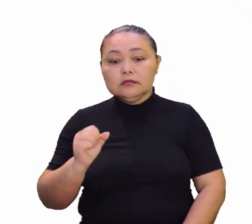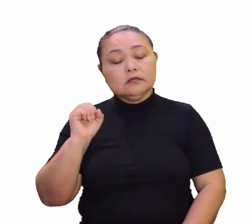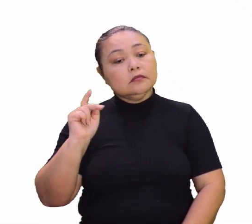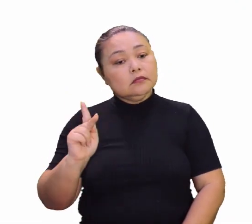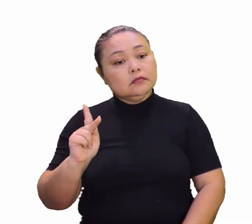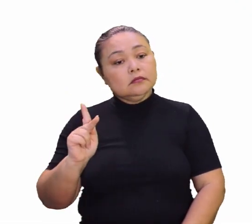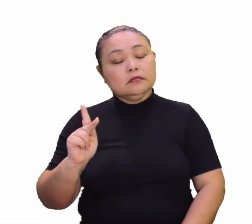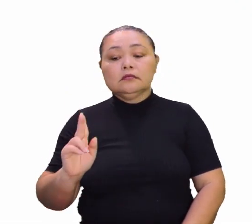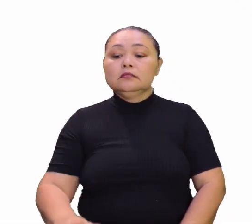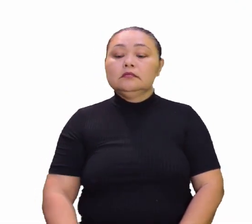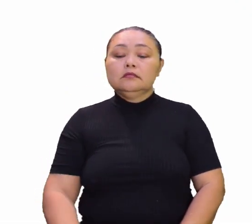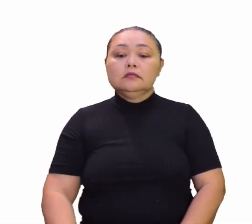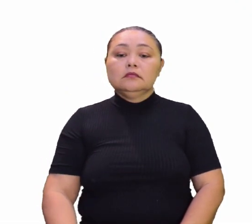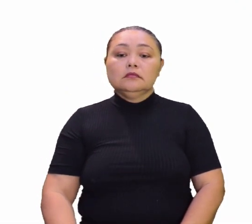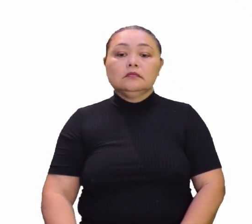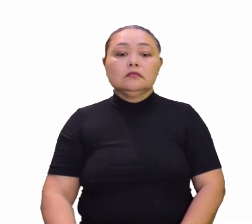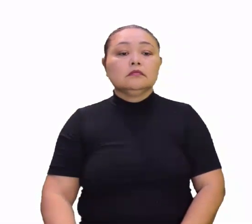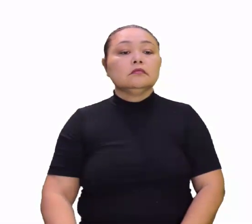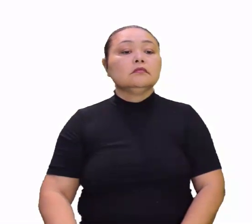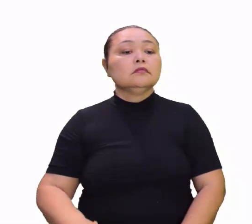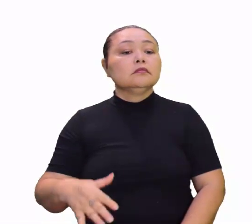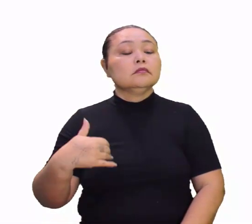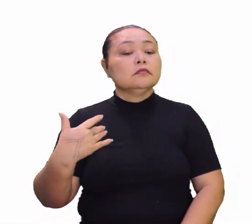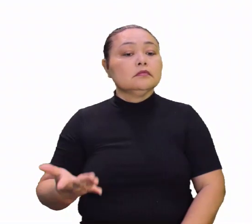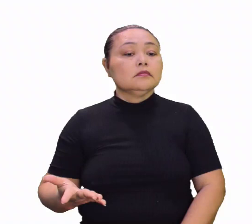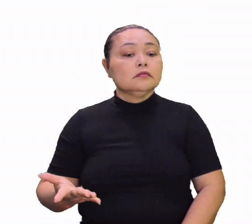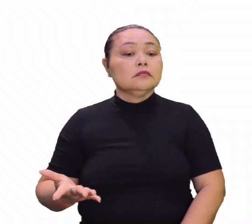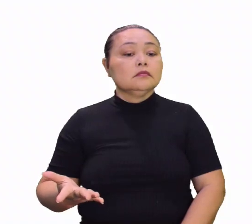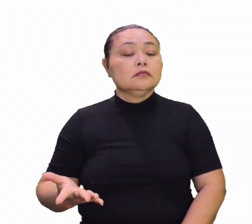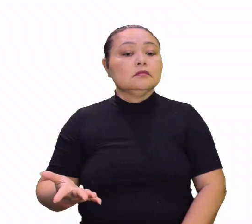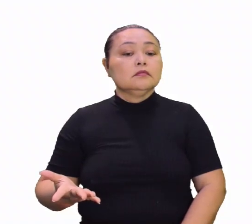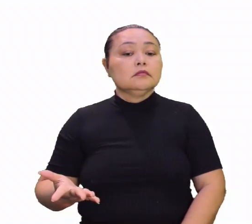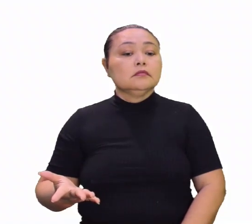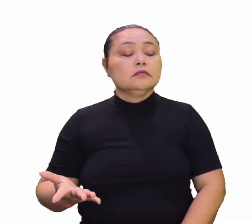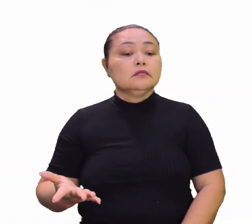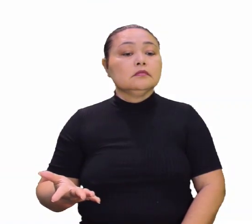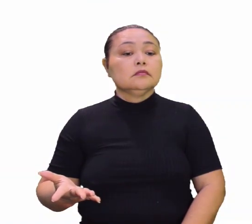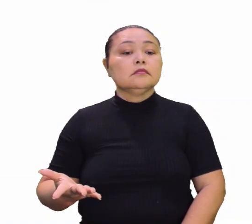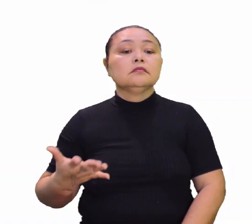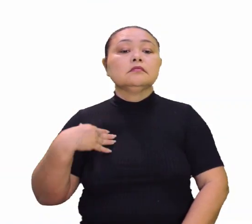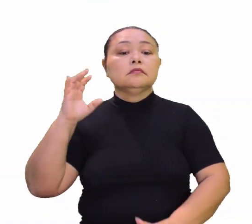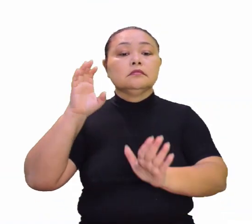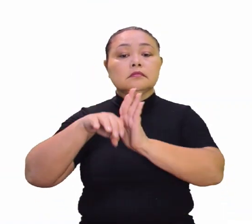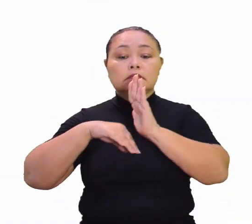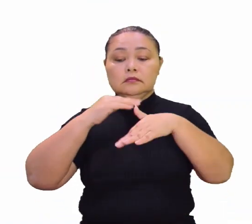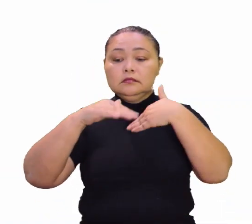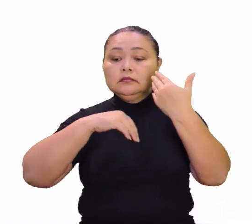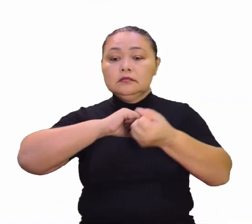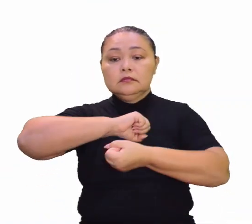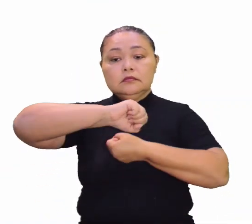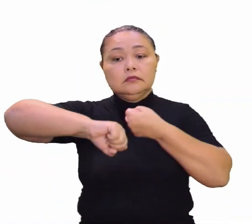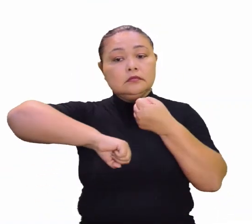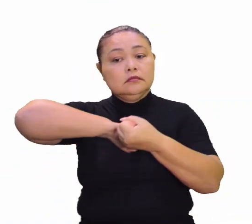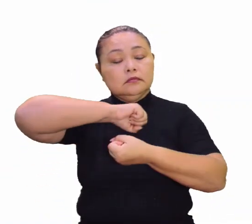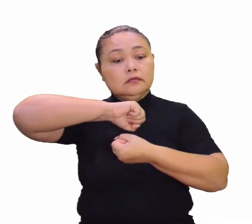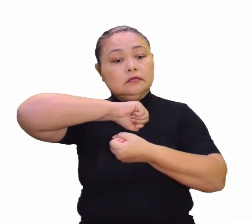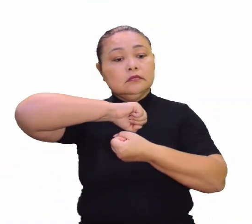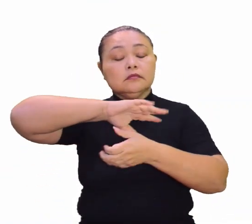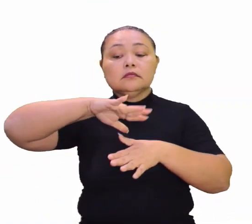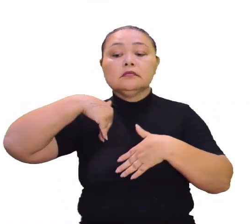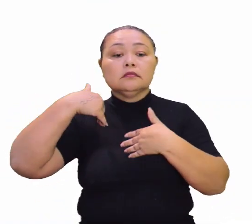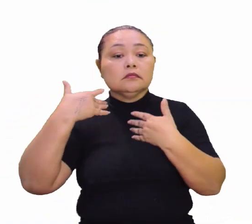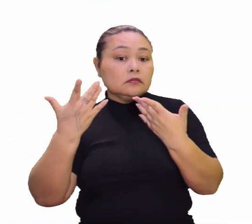Ok. Falou tudo, meu chico. Brother, professor Jorge. Então, o conceito de desenvolvimento sustentável,